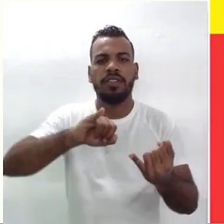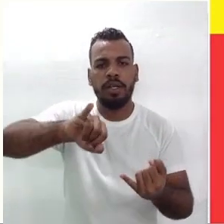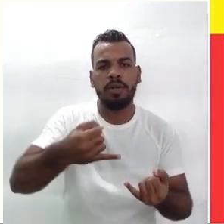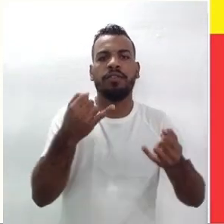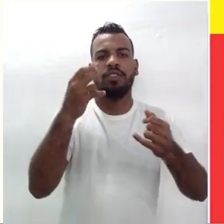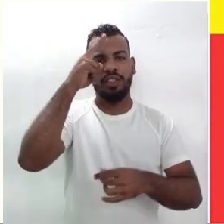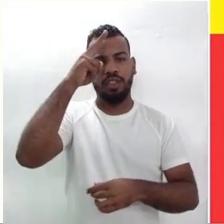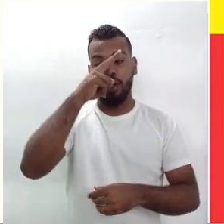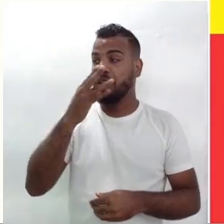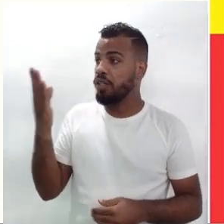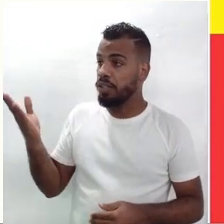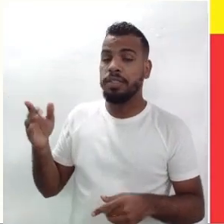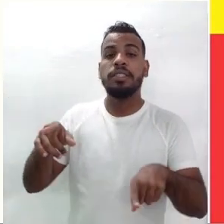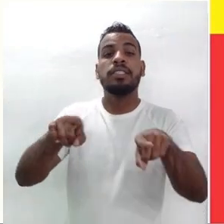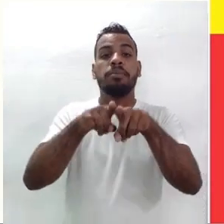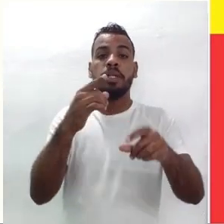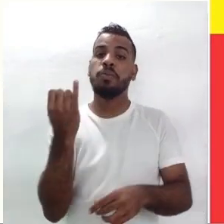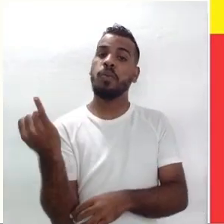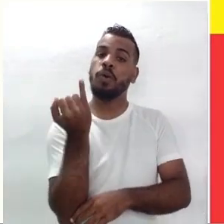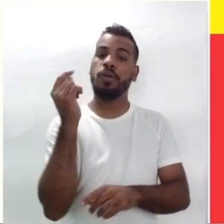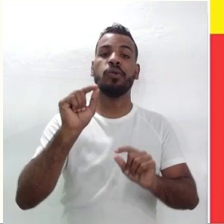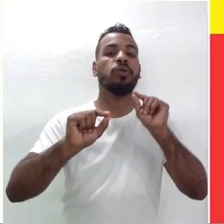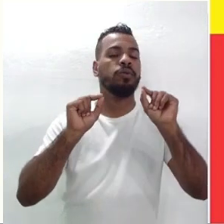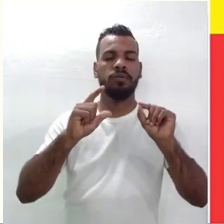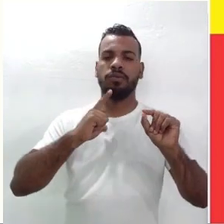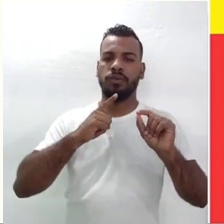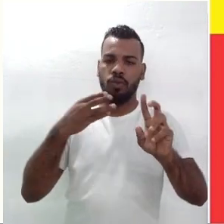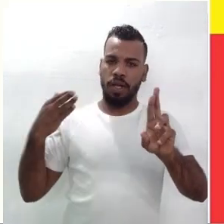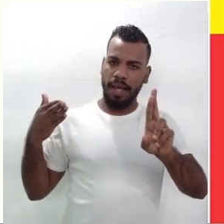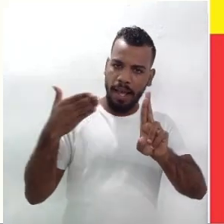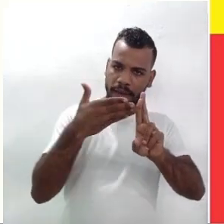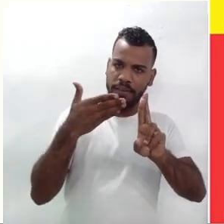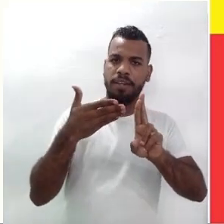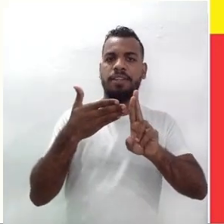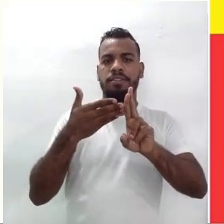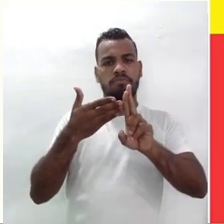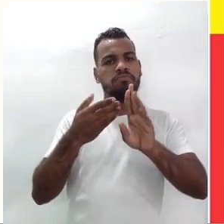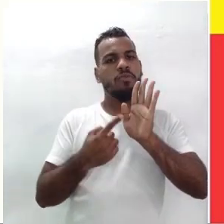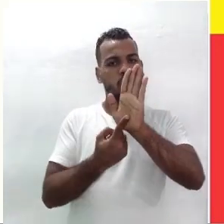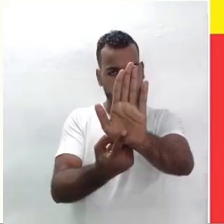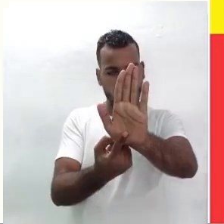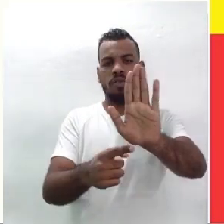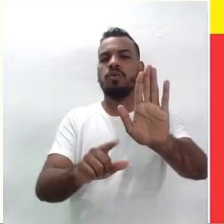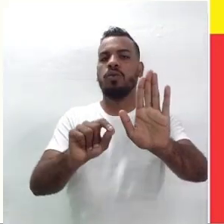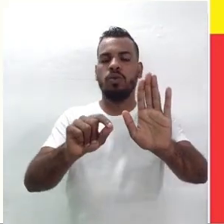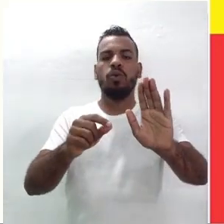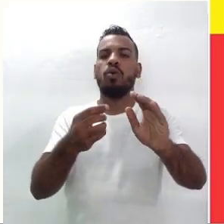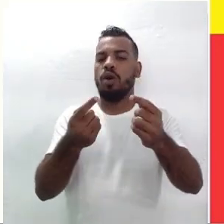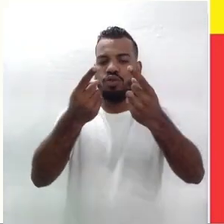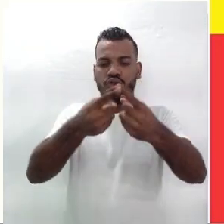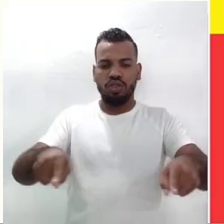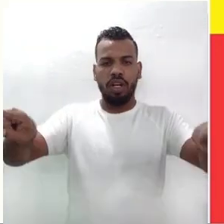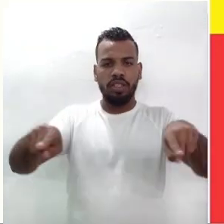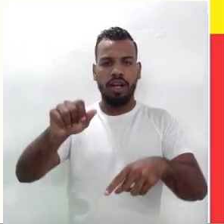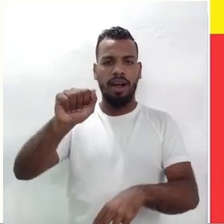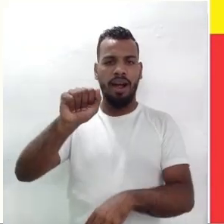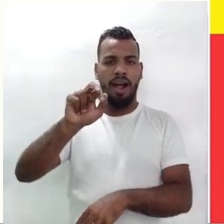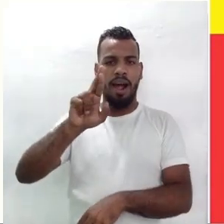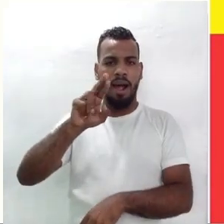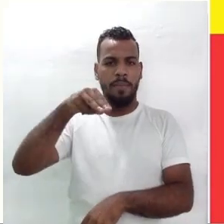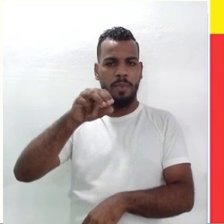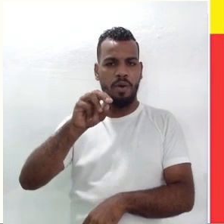essa história. É importante fazer referência ao surgimento da orquestra armorial que foi